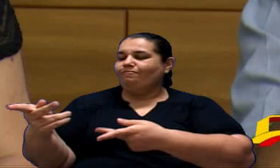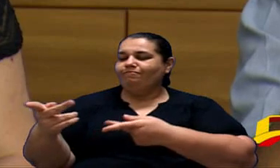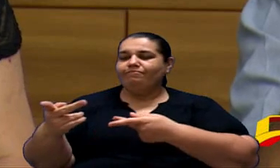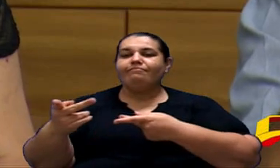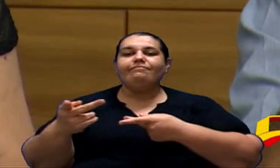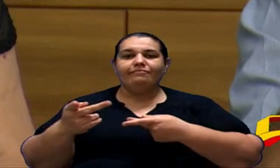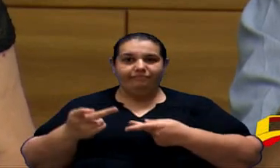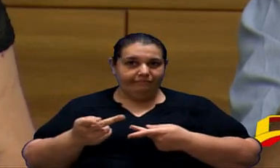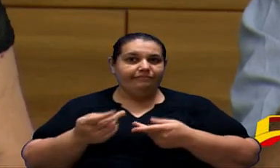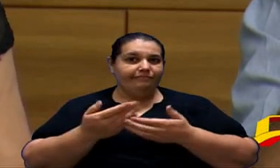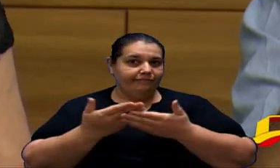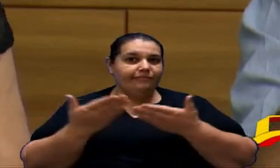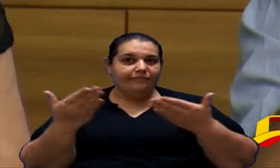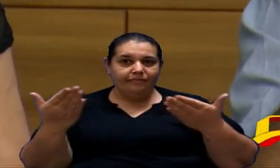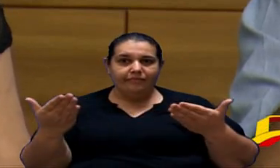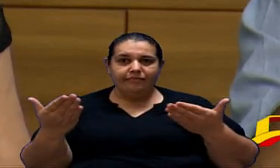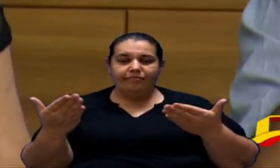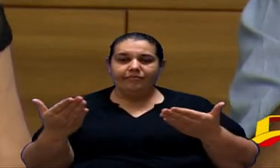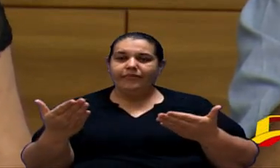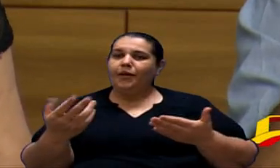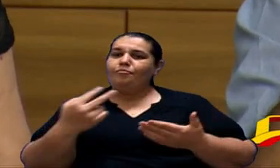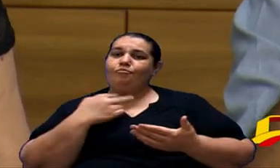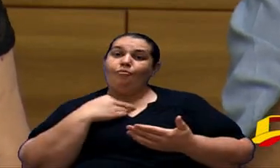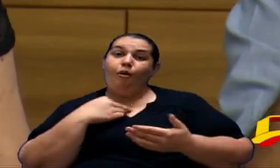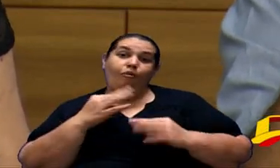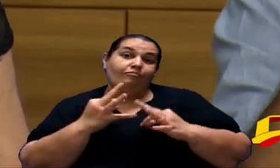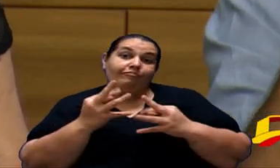a todos aí nem todos podem